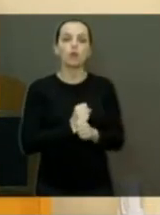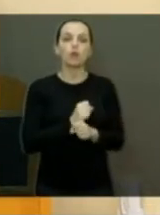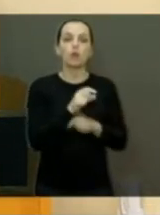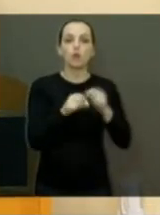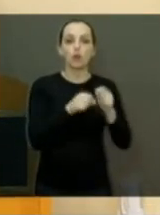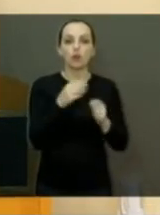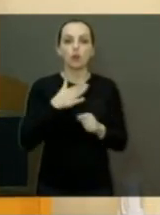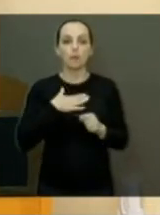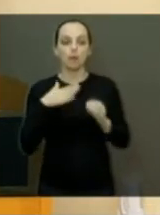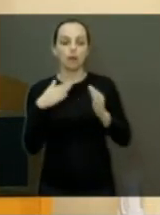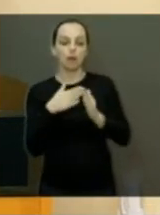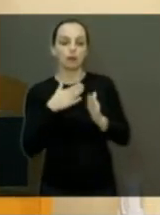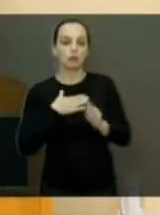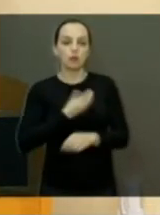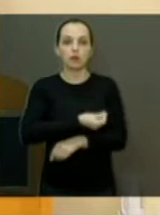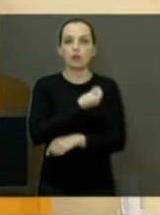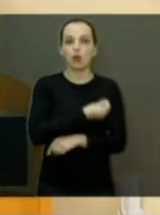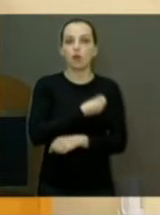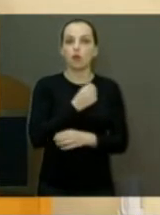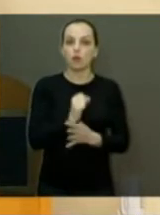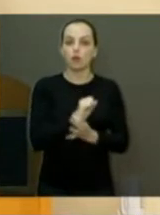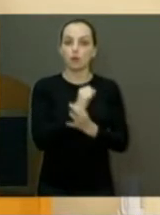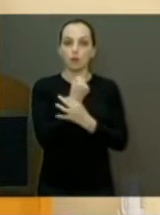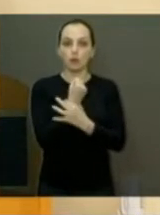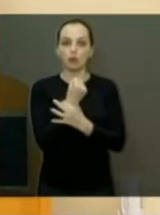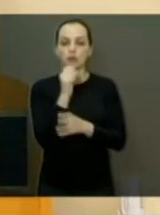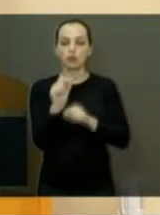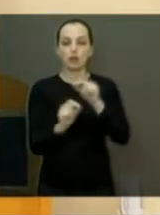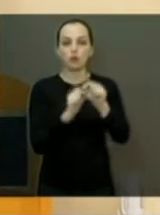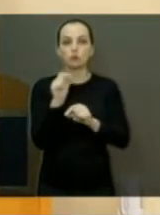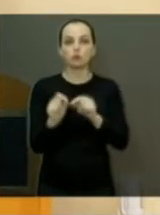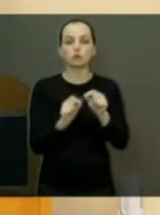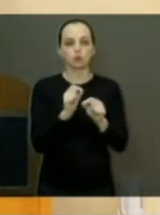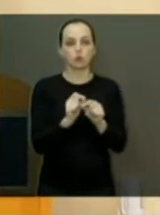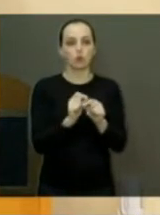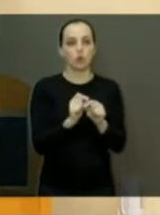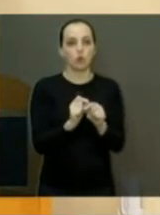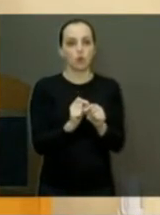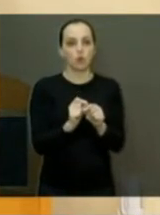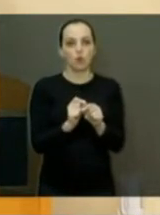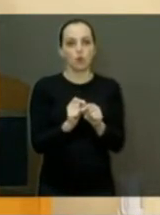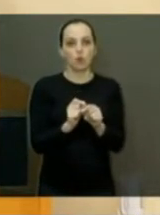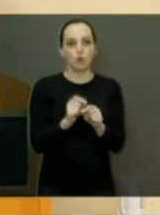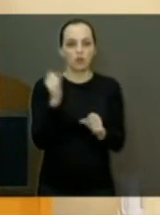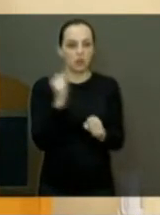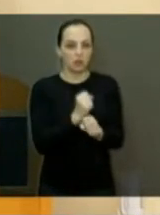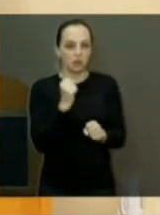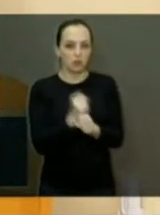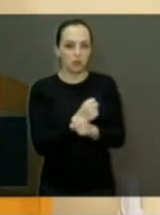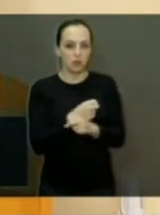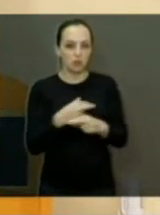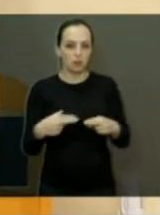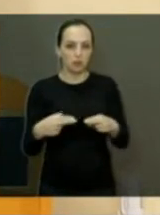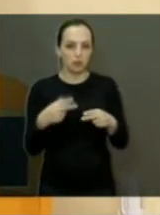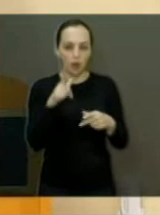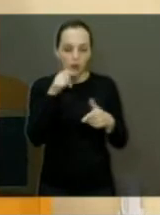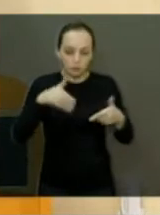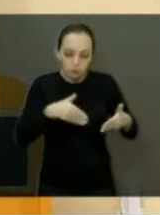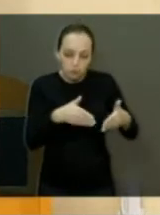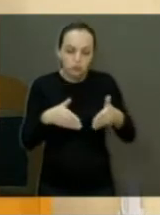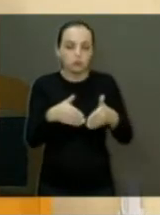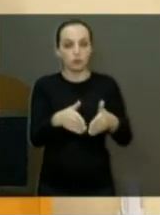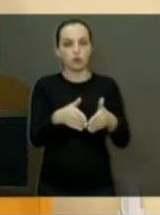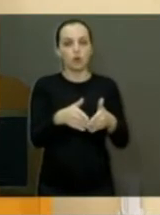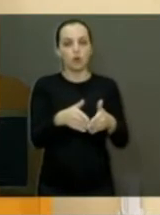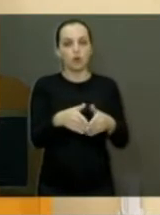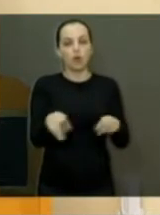Minha Casa Minha Vida, mas com a preservação de não levar material para o rio, não só lá